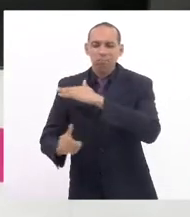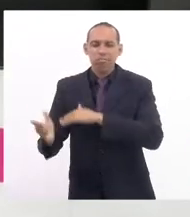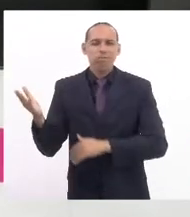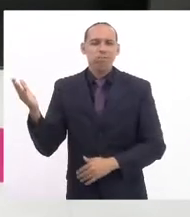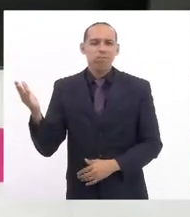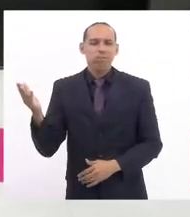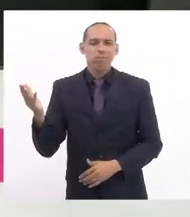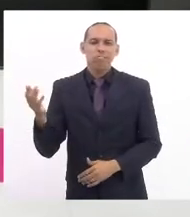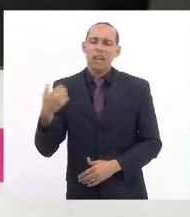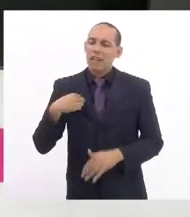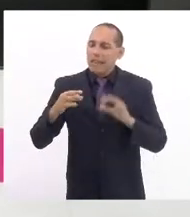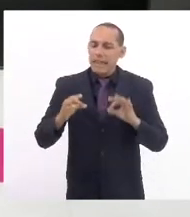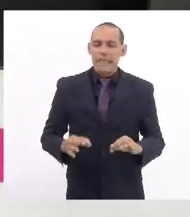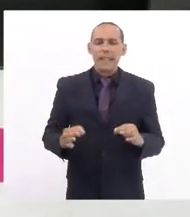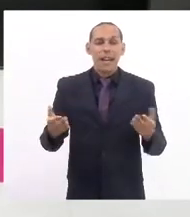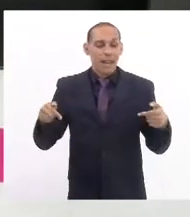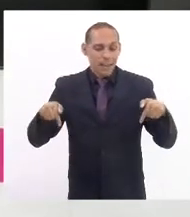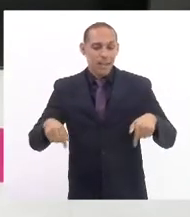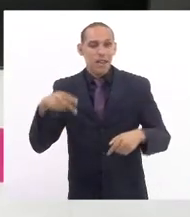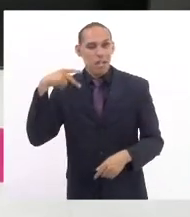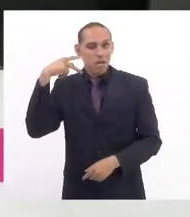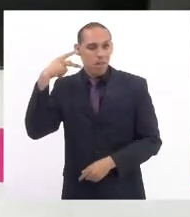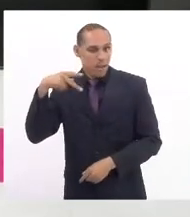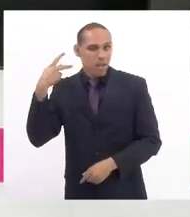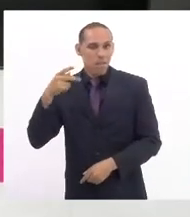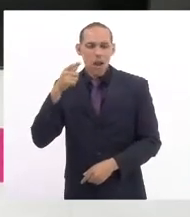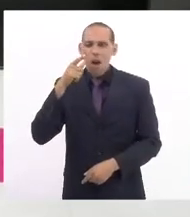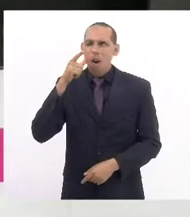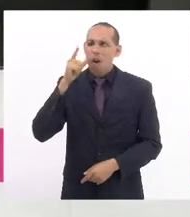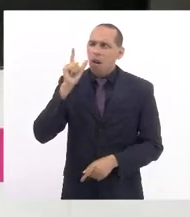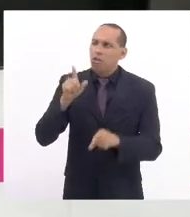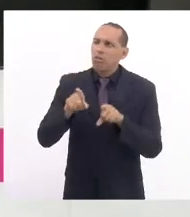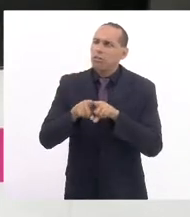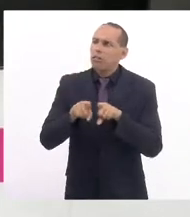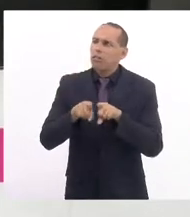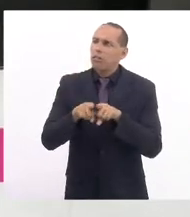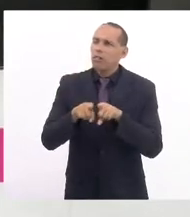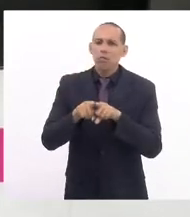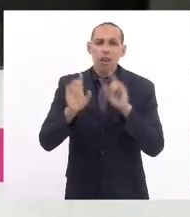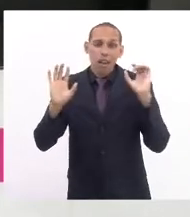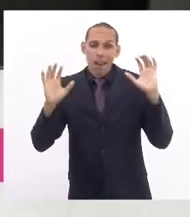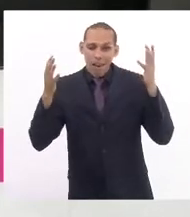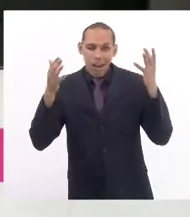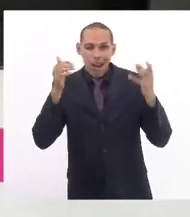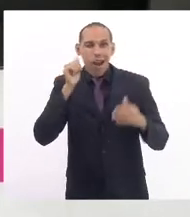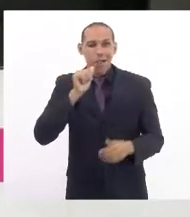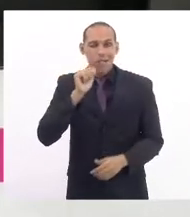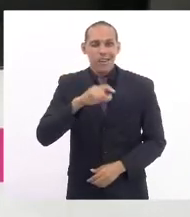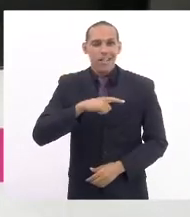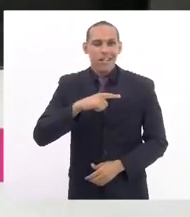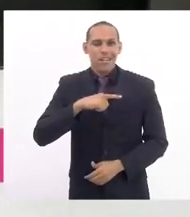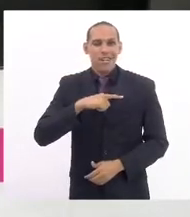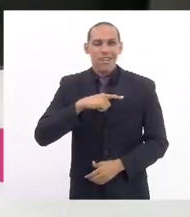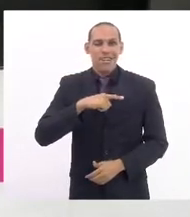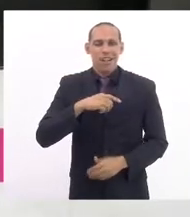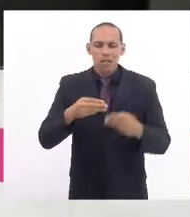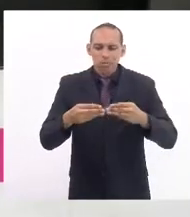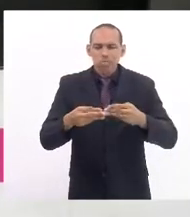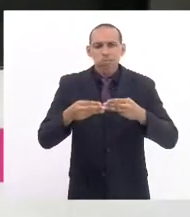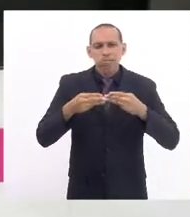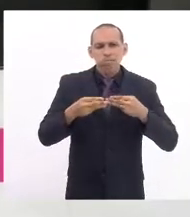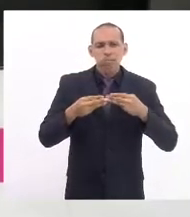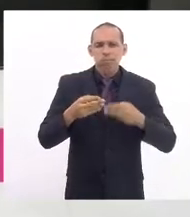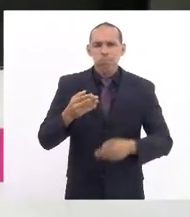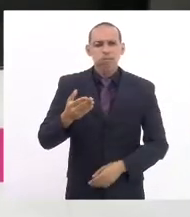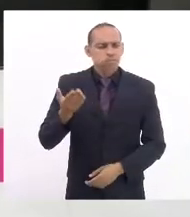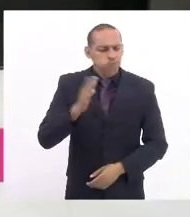parlamento, no modo geral, ontem nós tiramos aqui, no nosso evento das mulheres, uma moção de repúdio